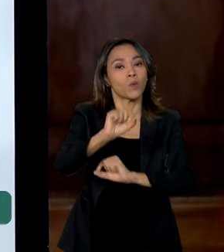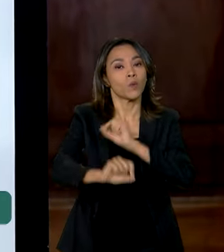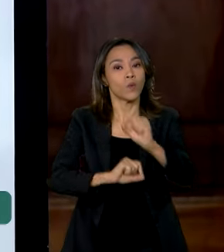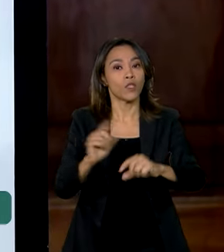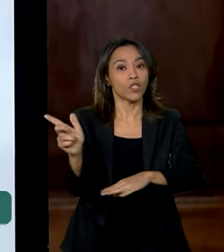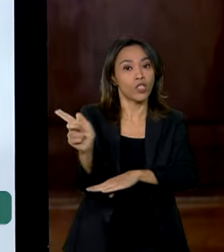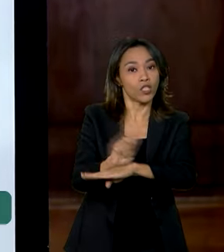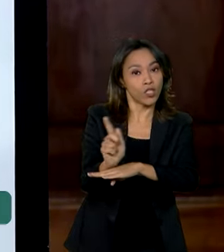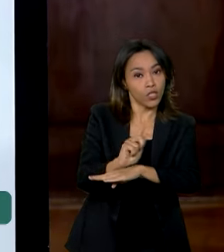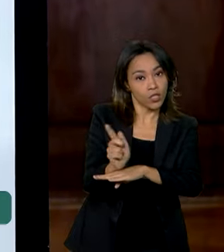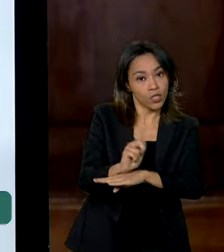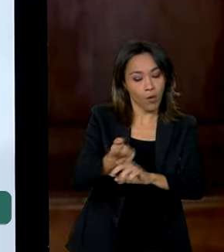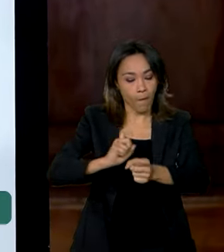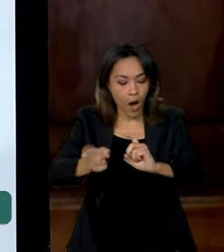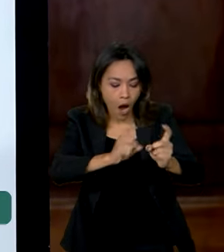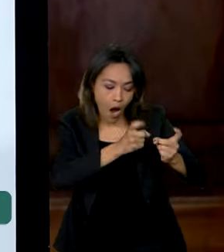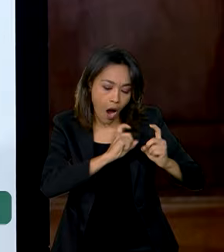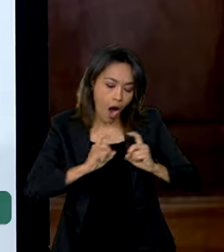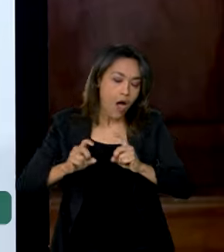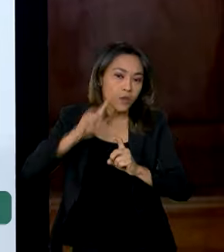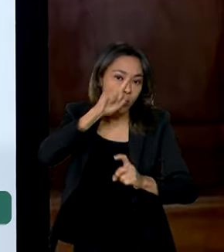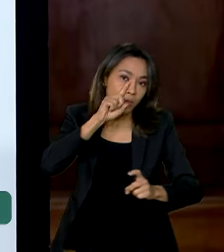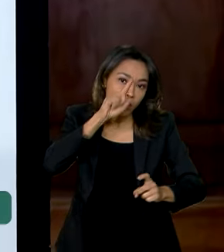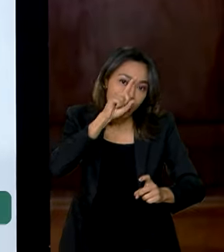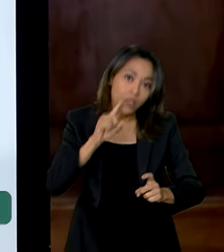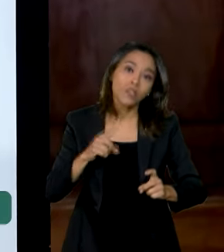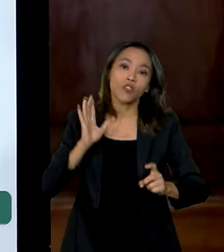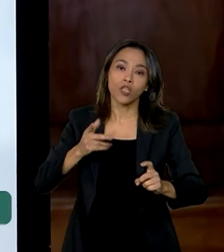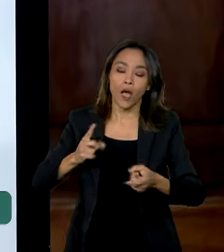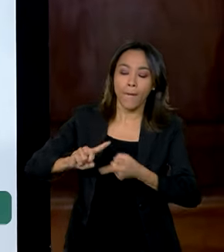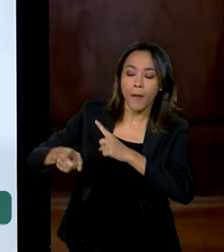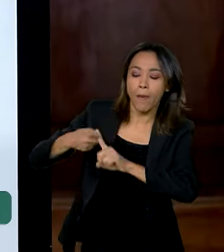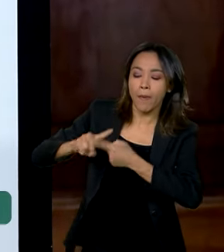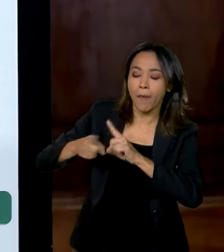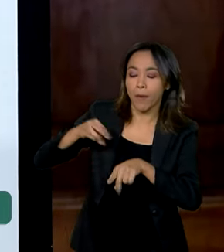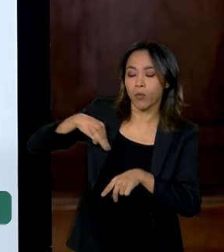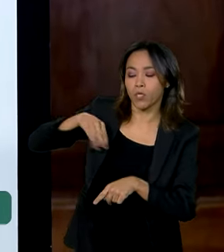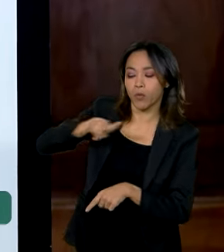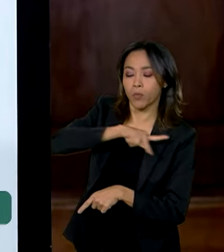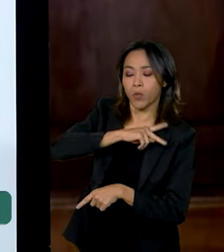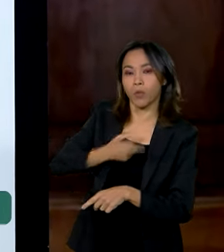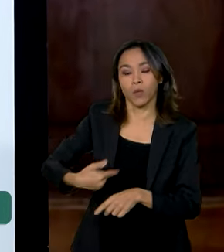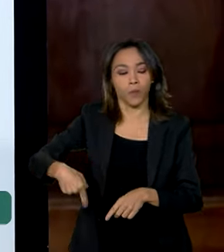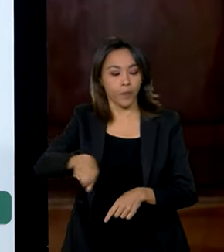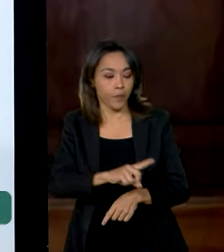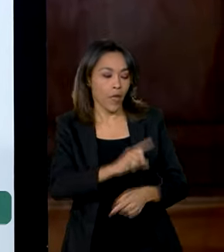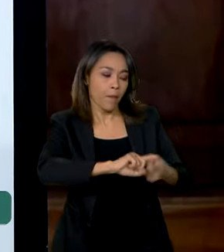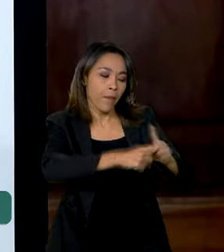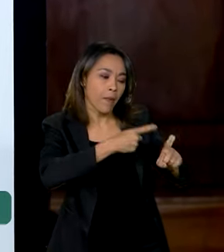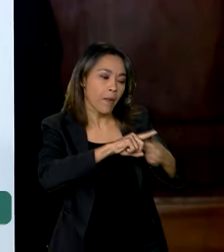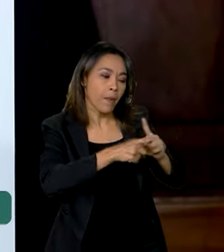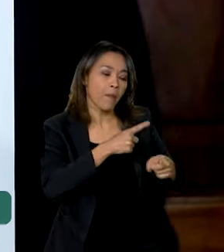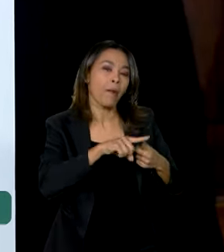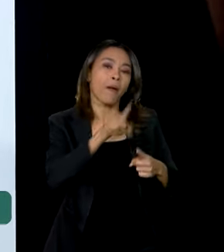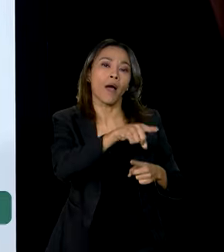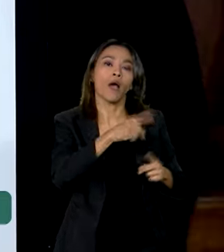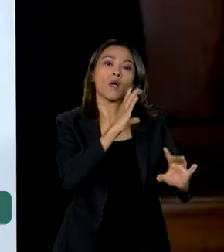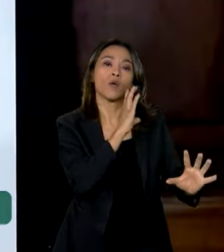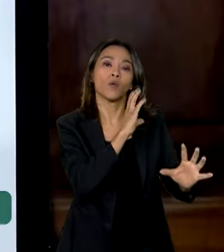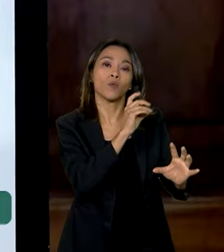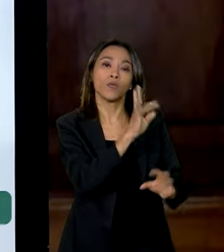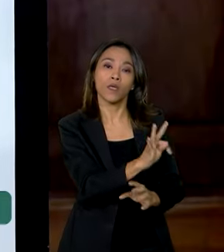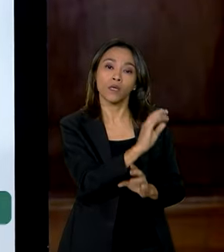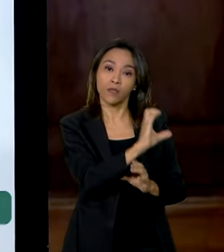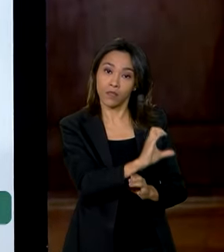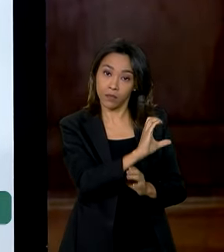risco climático extremo. dialogando com o Ministério Público, dialogando com o Tribunal de Contas,